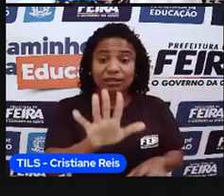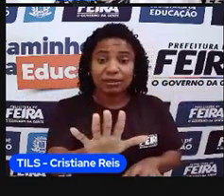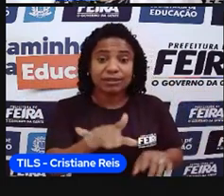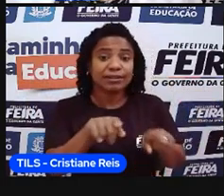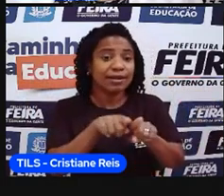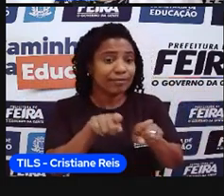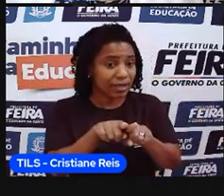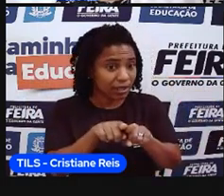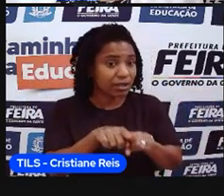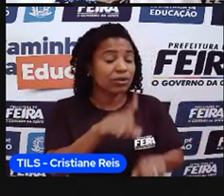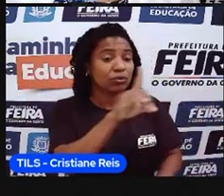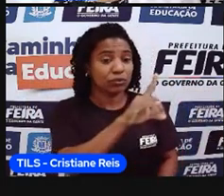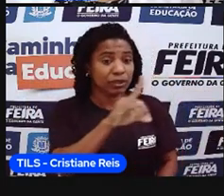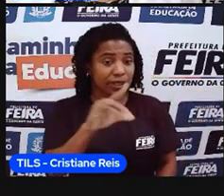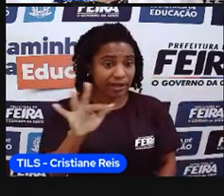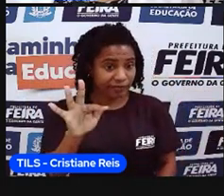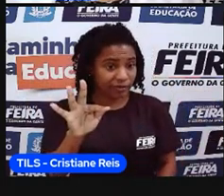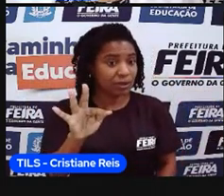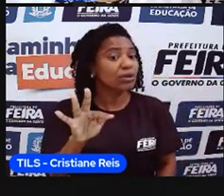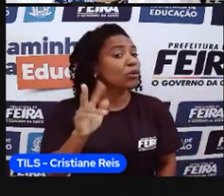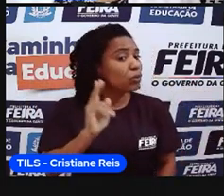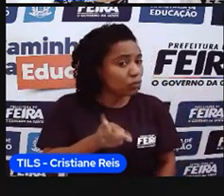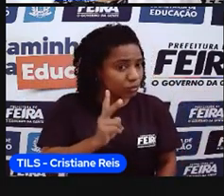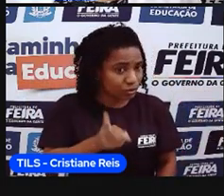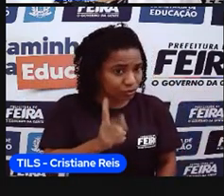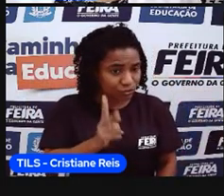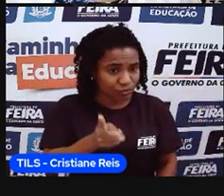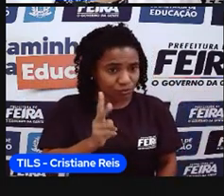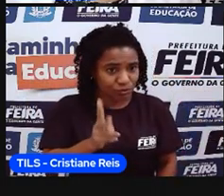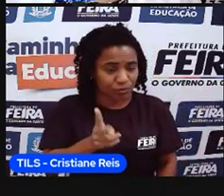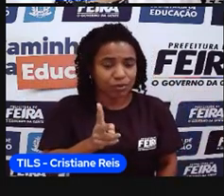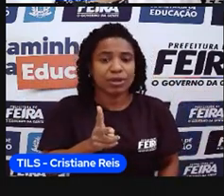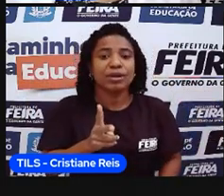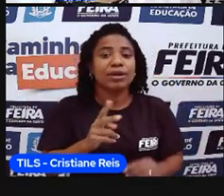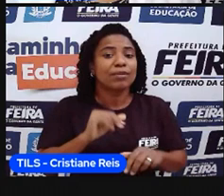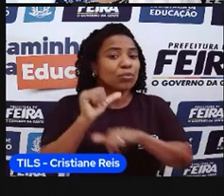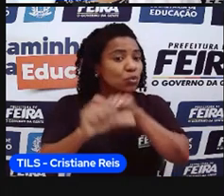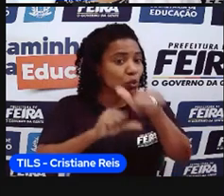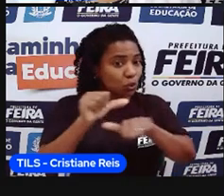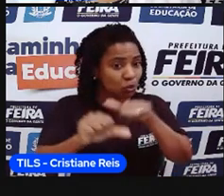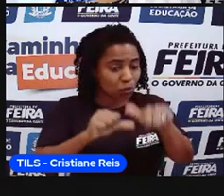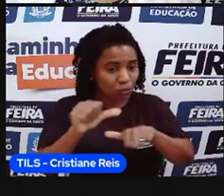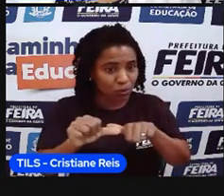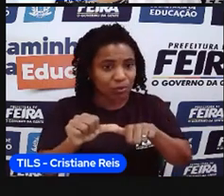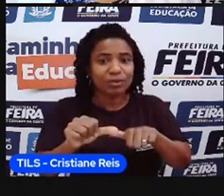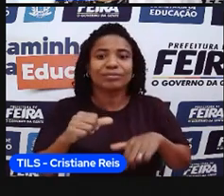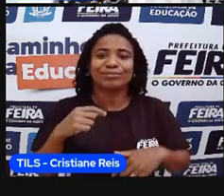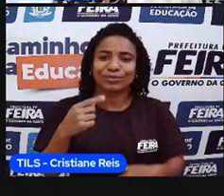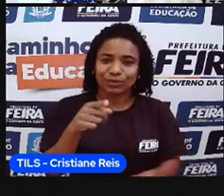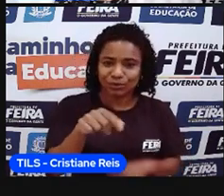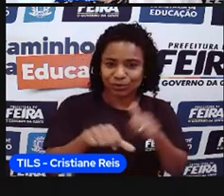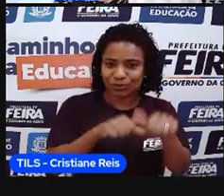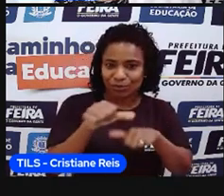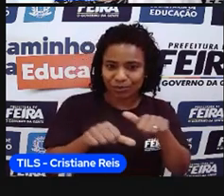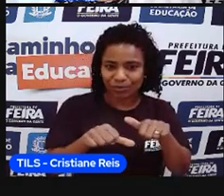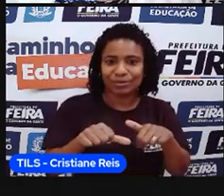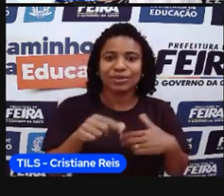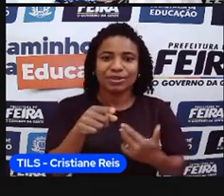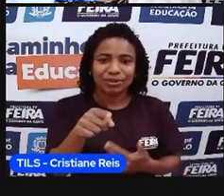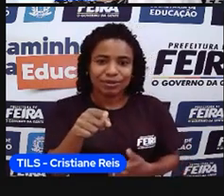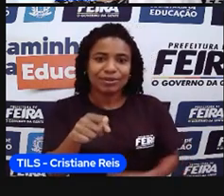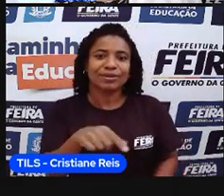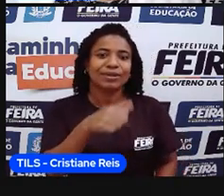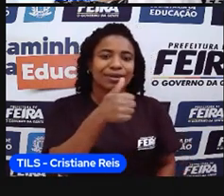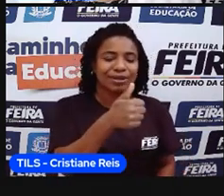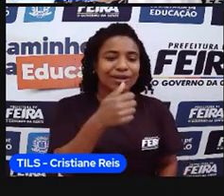Distrito Federal. Isso aí tudo continuou. Não houve nenhuma mudança. A única mudança mesmo é que aqui eram 4 e agora, né? Passou em vez de ser